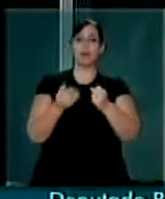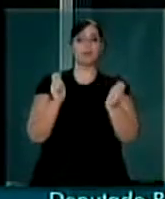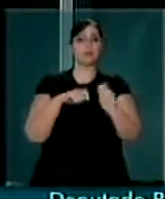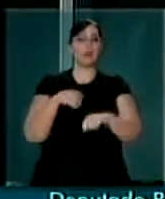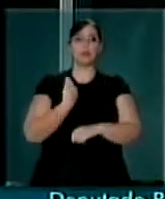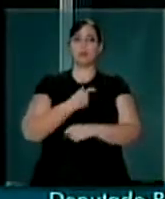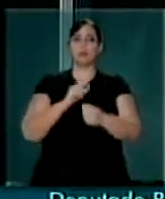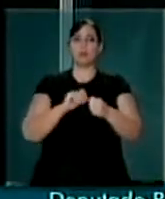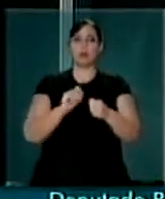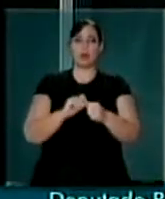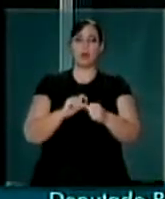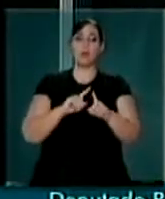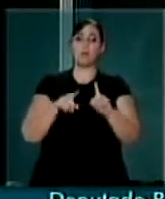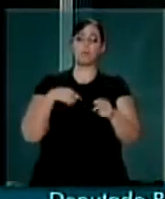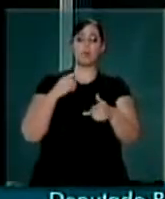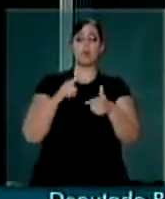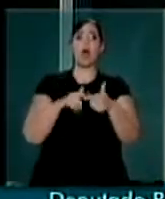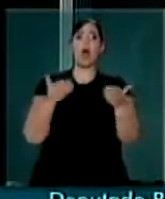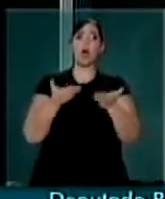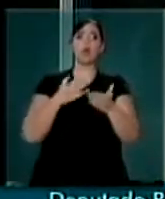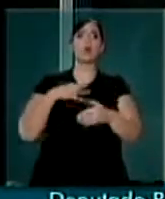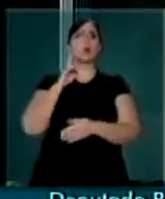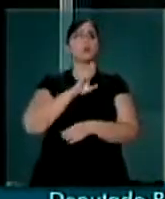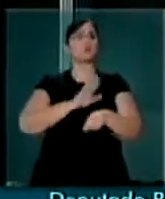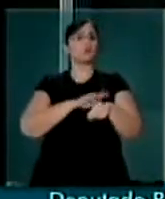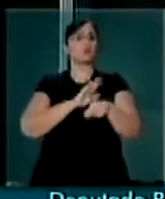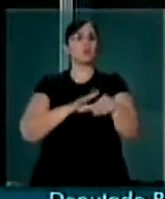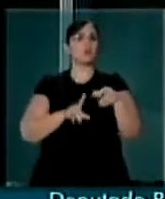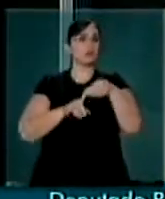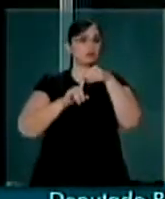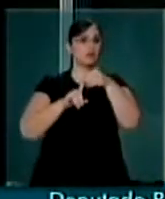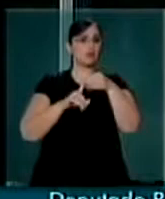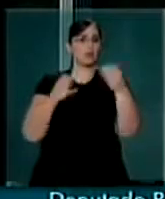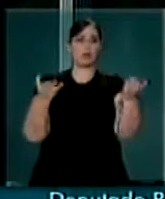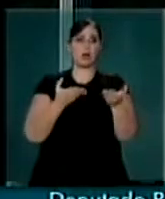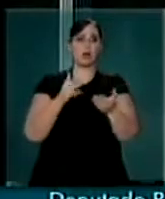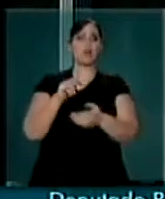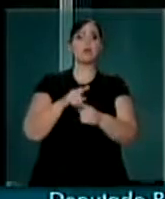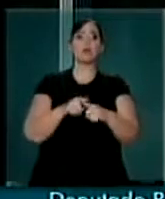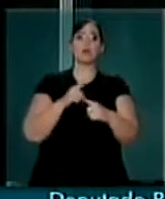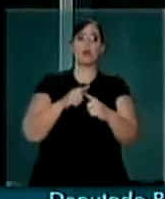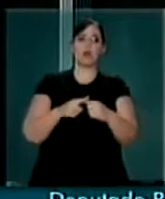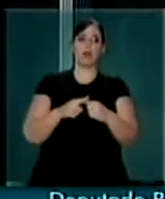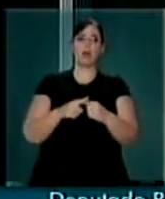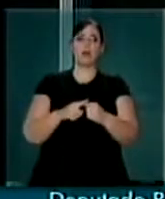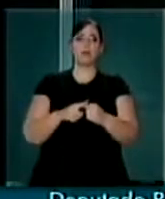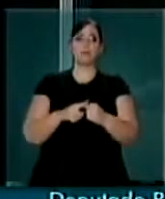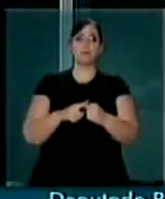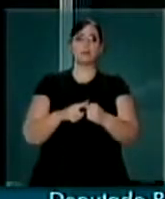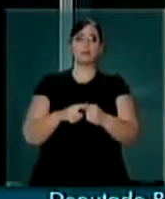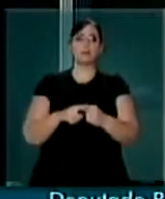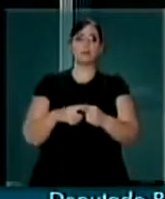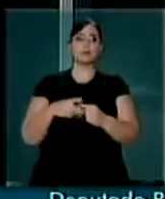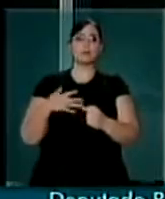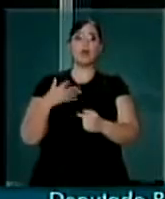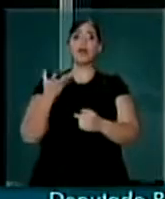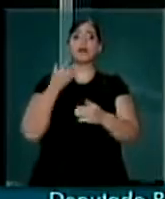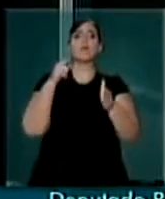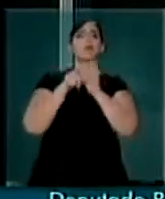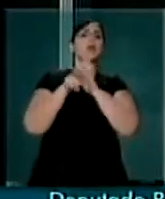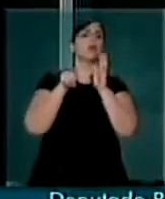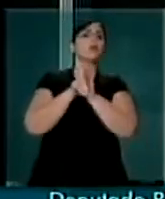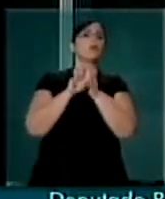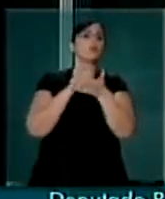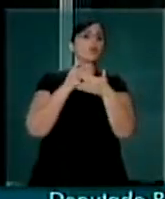Mas eu vou usar esse segundo momento da liderança, nessa nova sessão, para fazer alguns questionamentos.